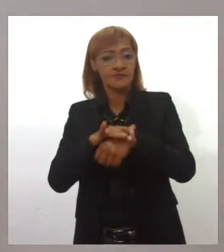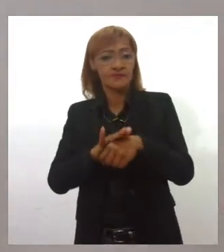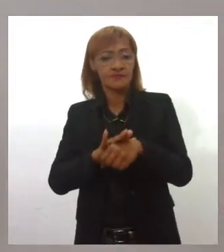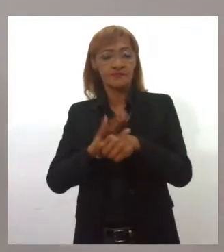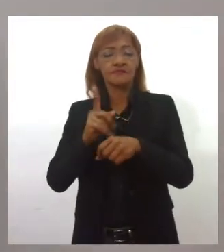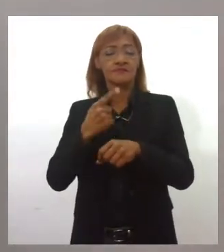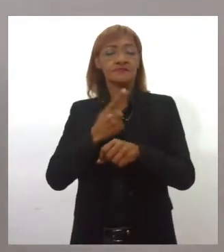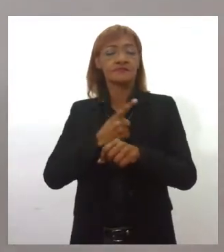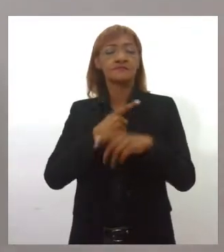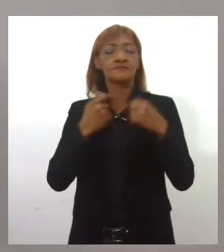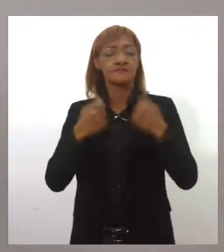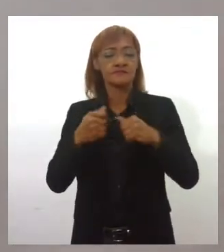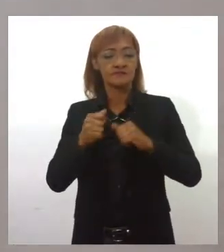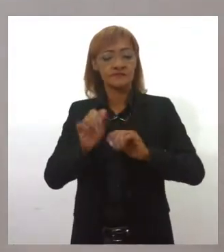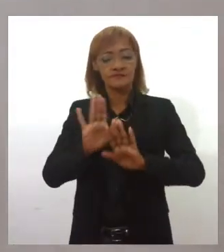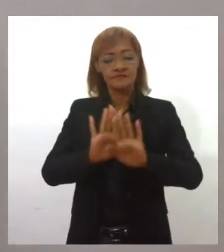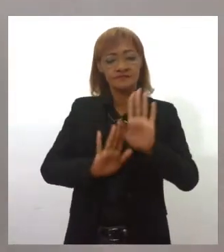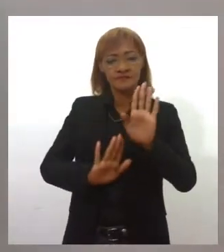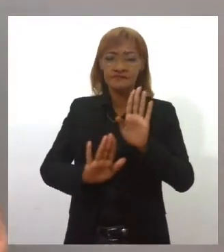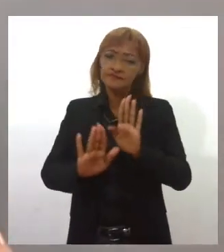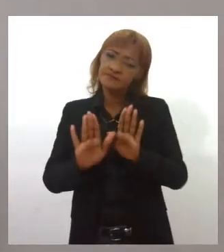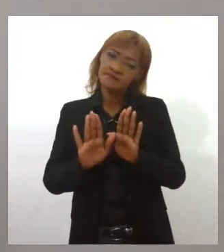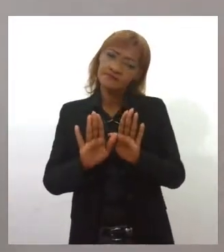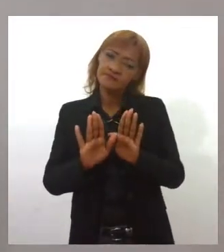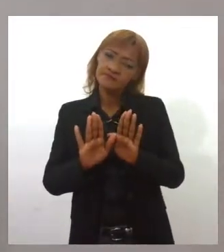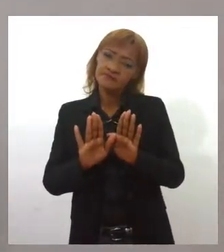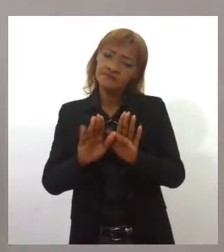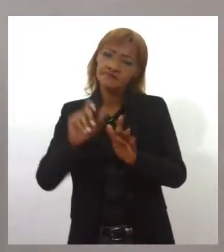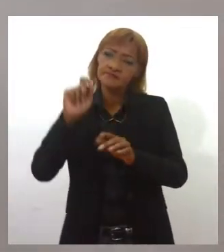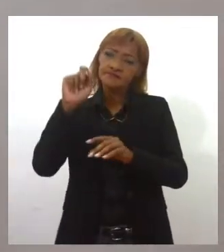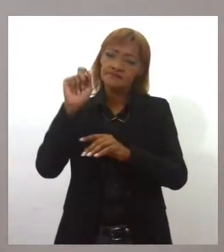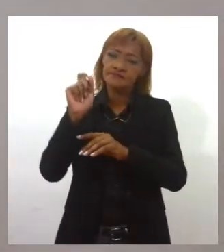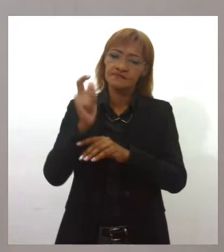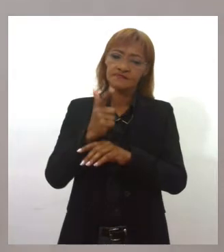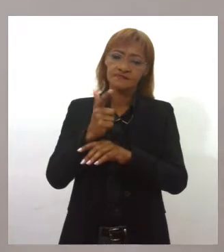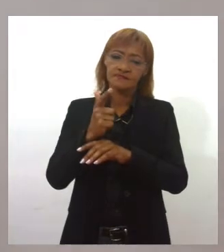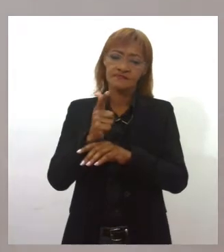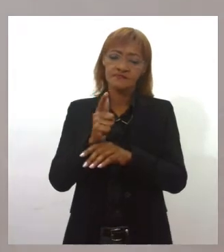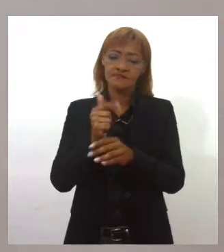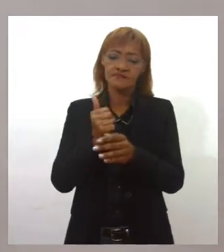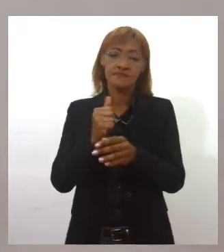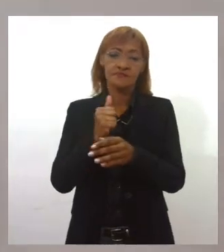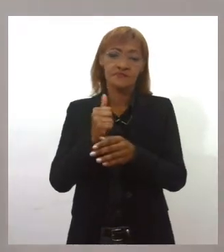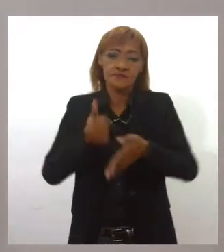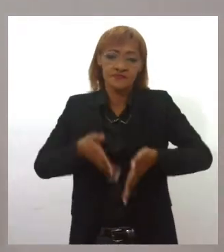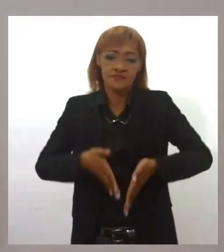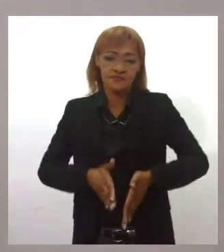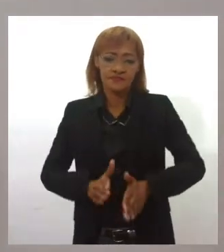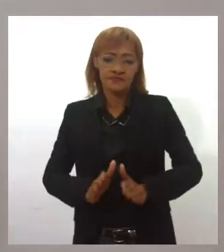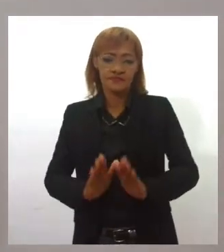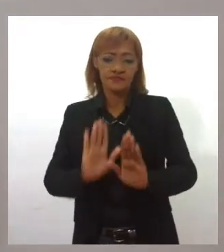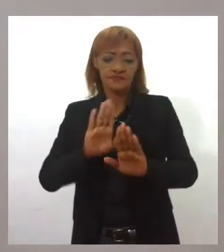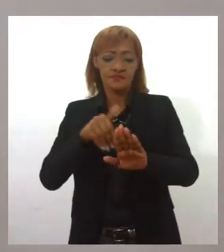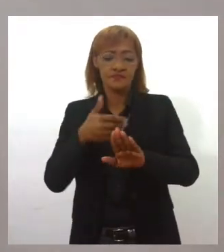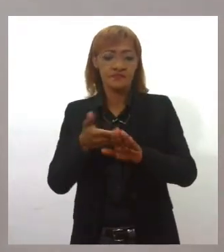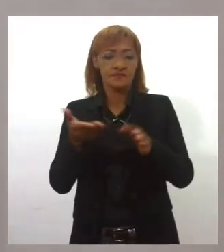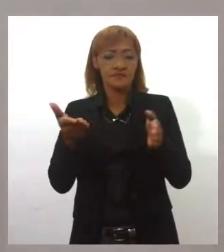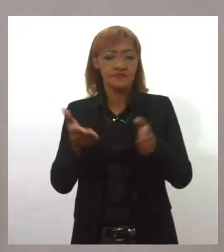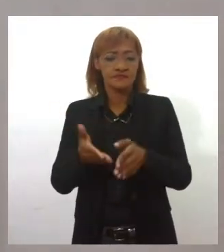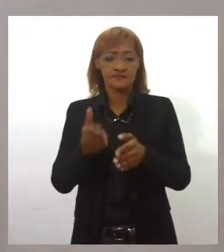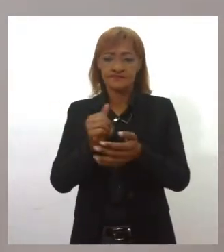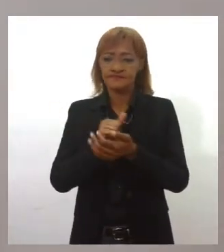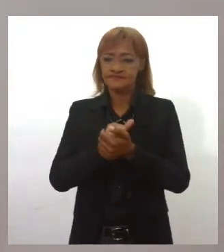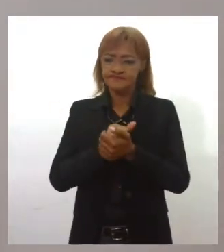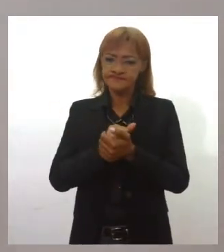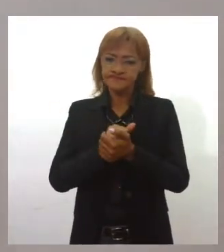proteger das luzes do sol, desde o dia que a gente nasce até o dia de hoje. Pois o câncer de pele que